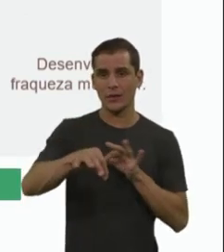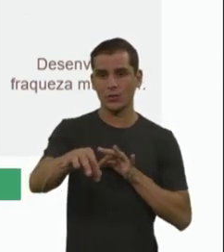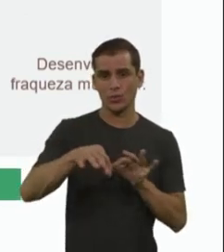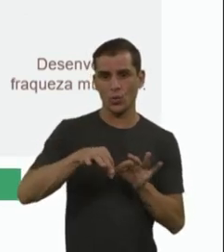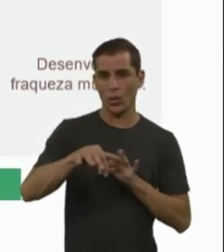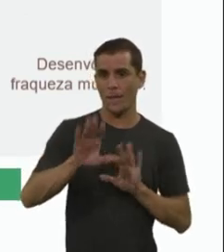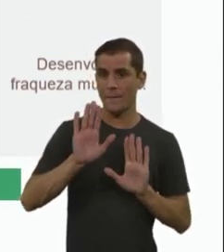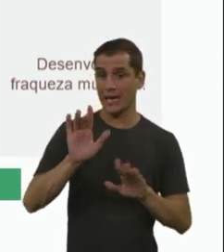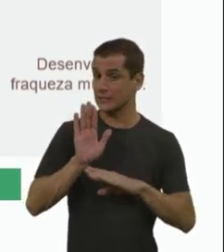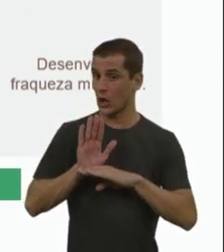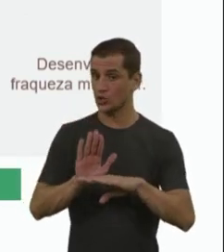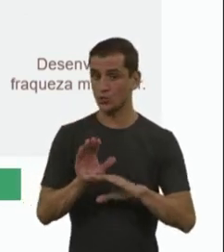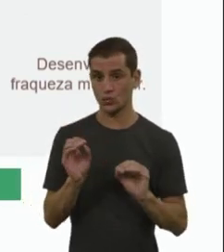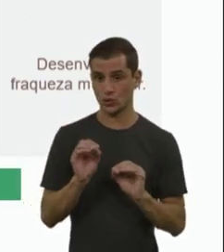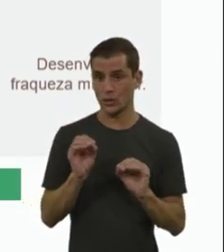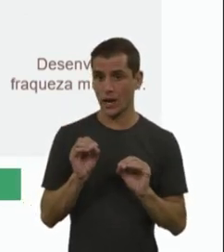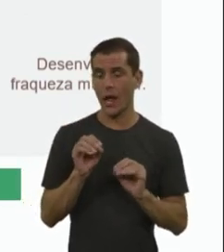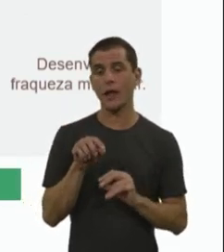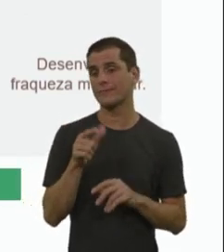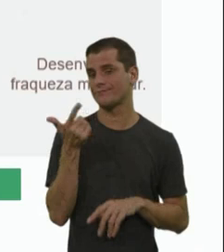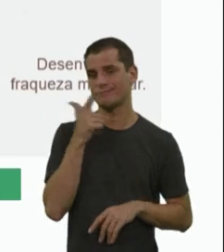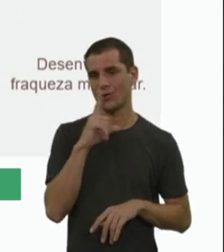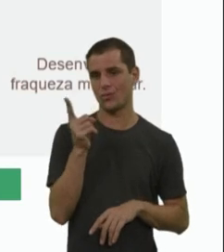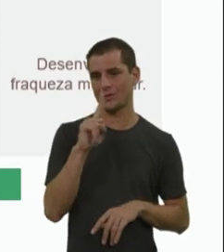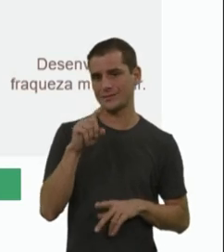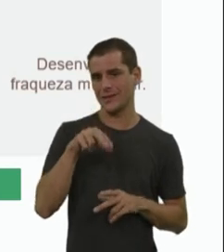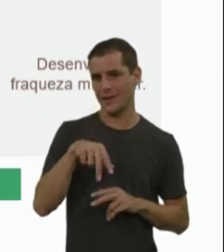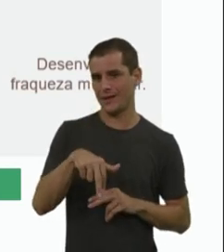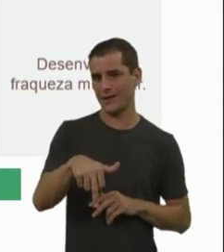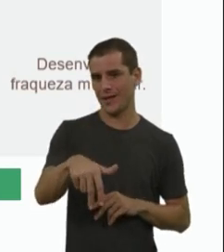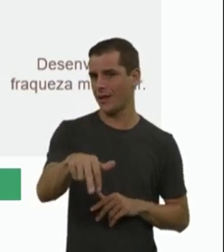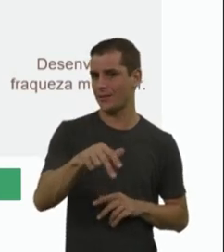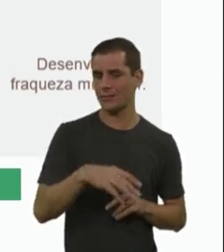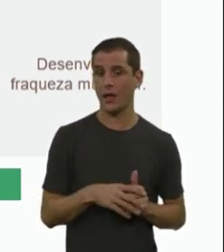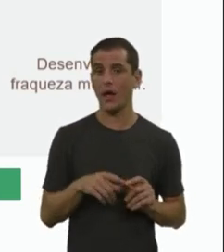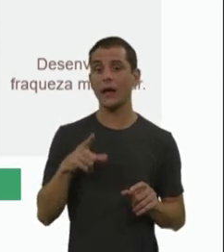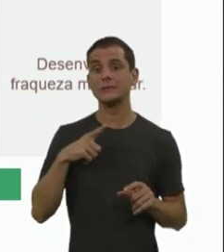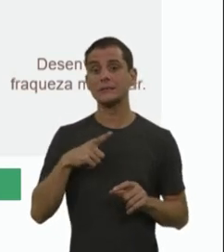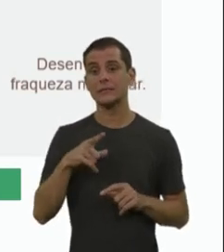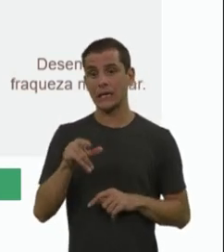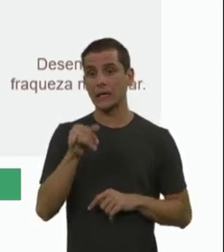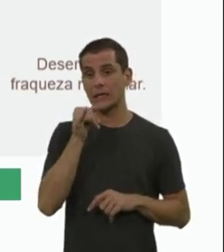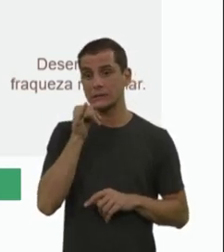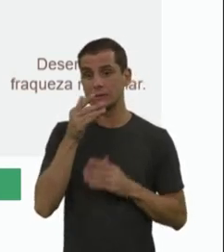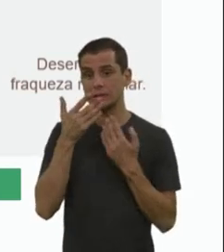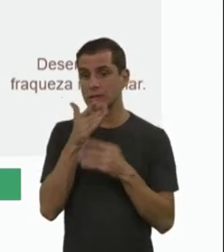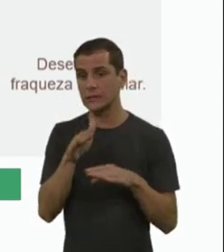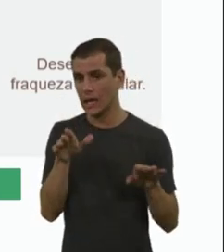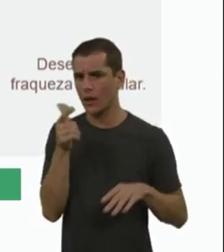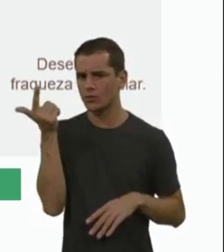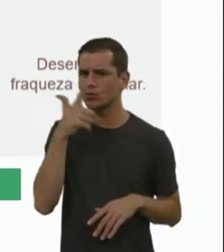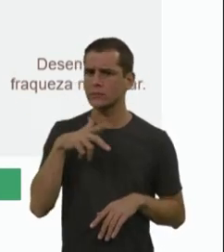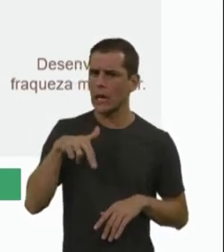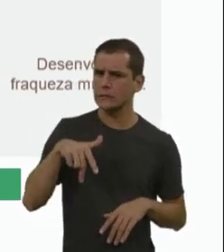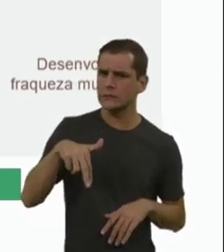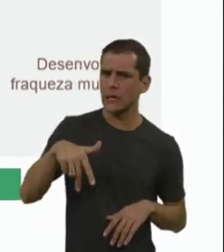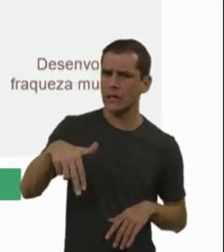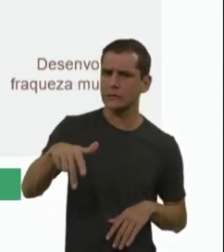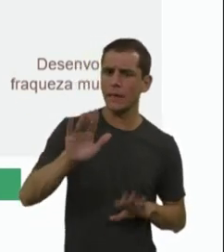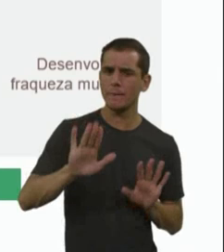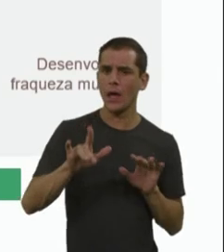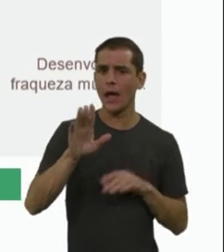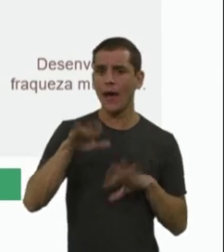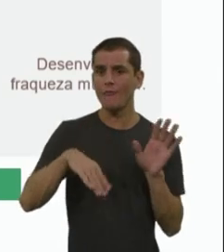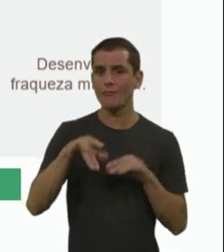após os 18 meses, que eles vão adquirir a capacidade de marcha, mas podem e vão, na maioria das vezes, evoluir